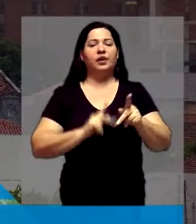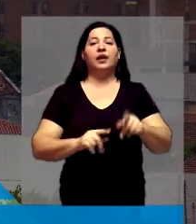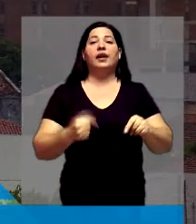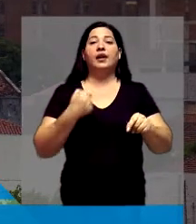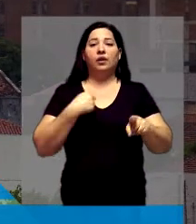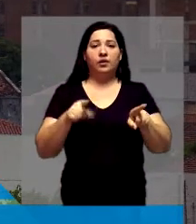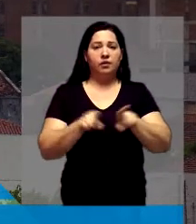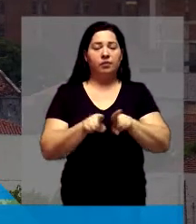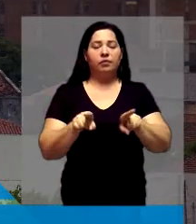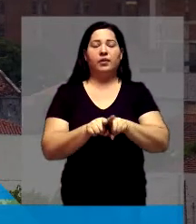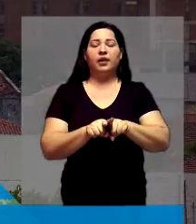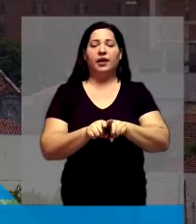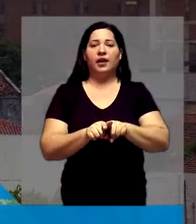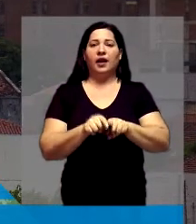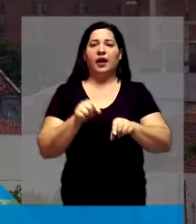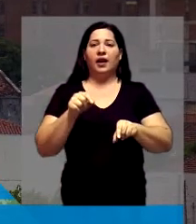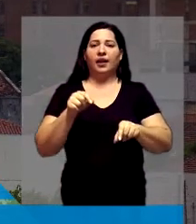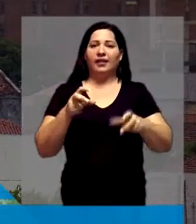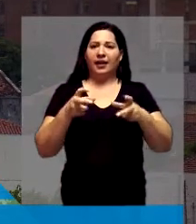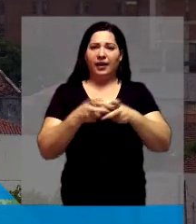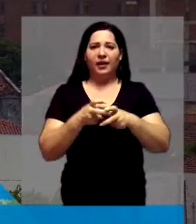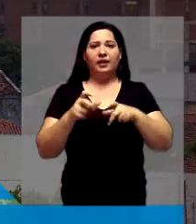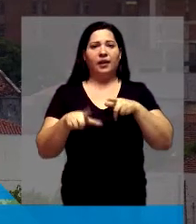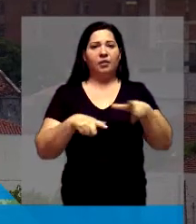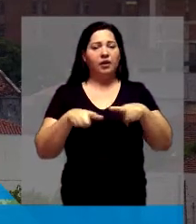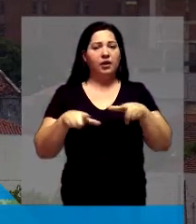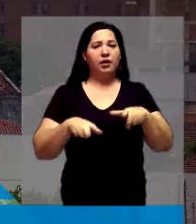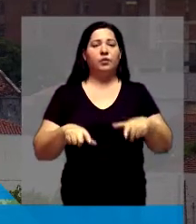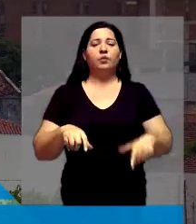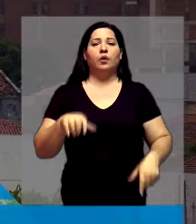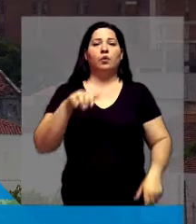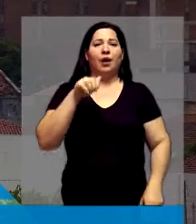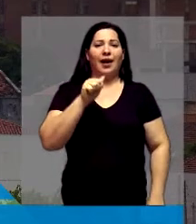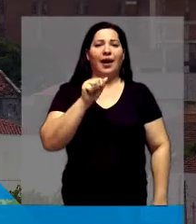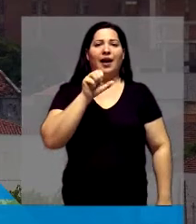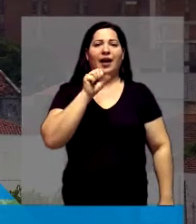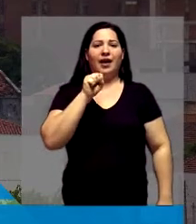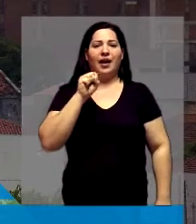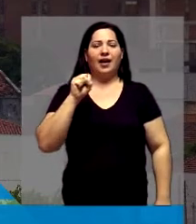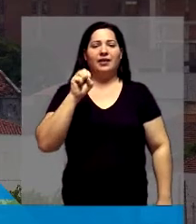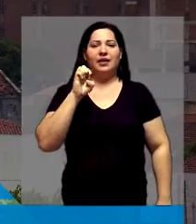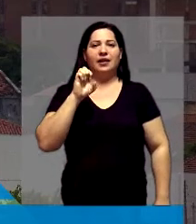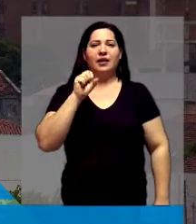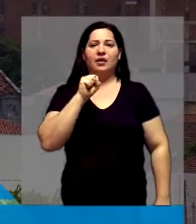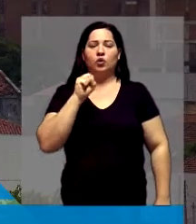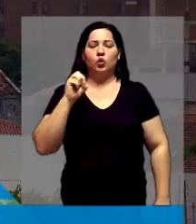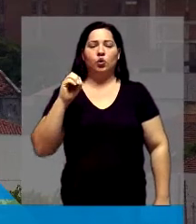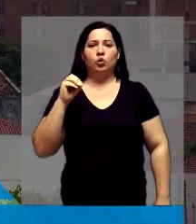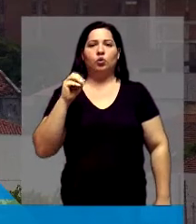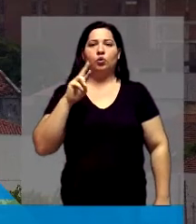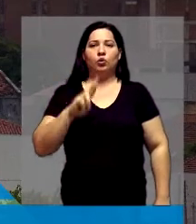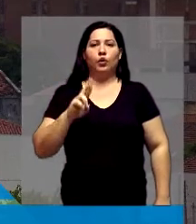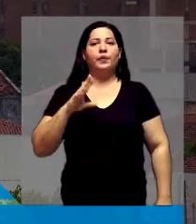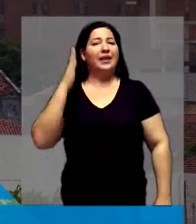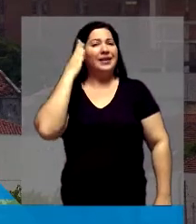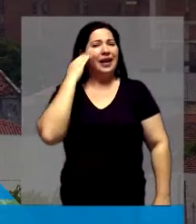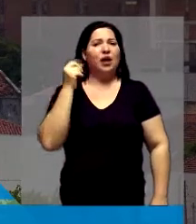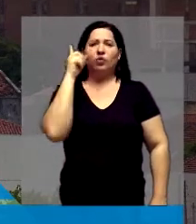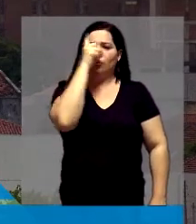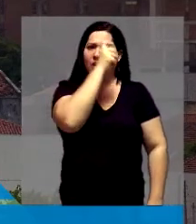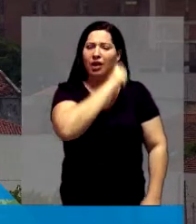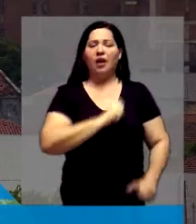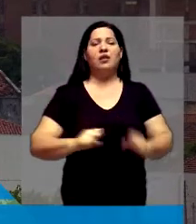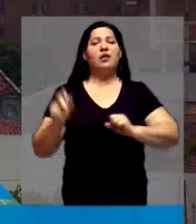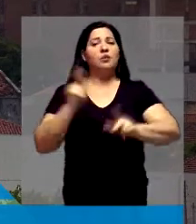já estou aqui há 12 anos como assessor. Então, a gente sabe das dificuldades que a população enfrenta hoje no dia a dia.